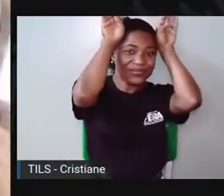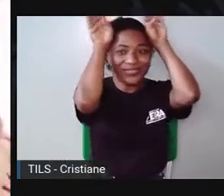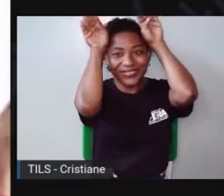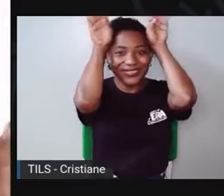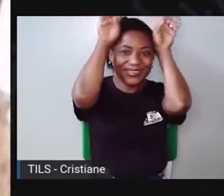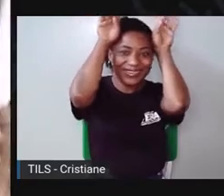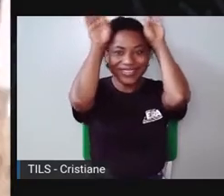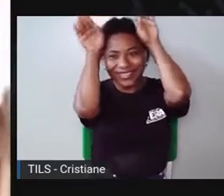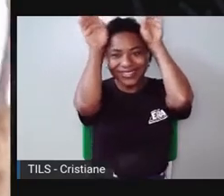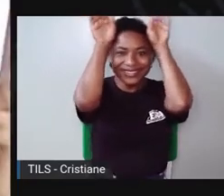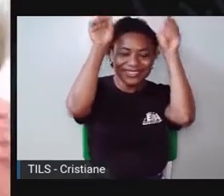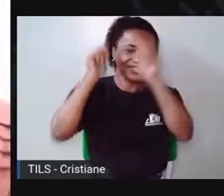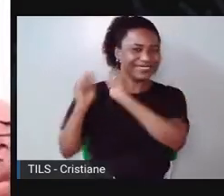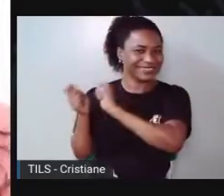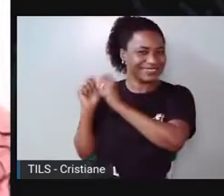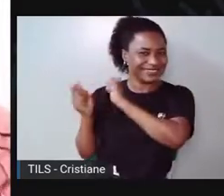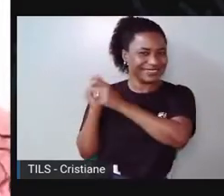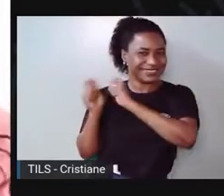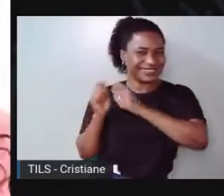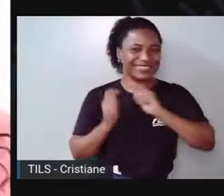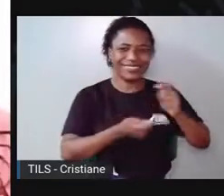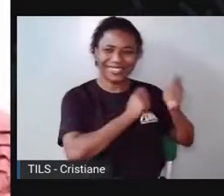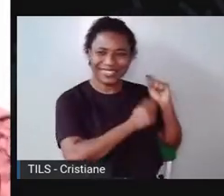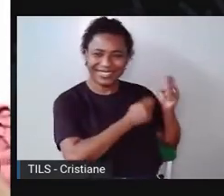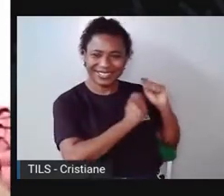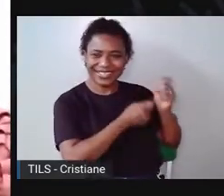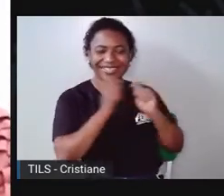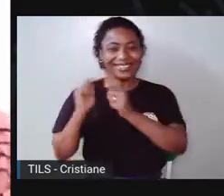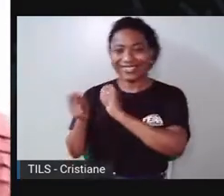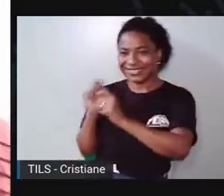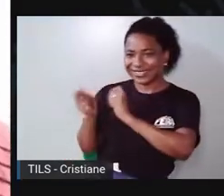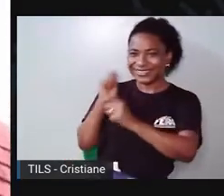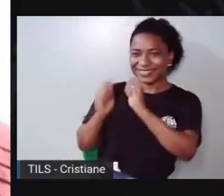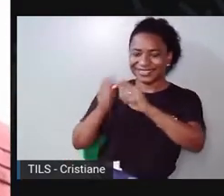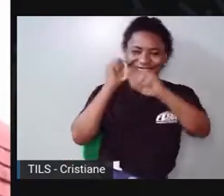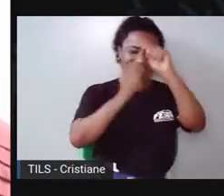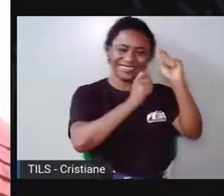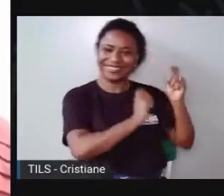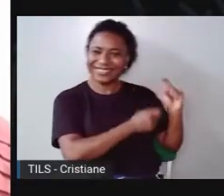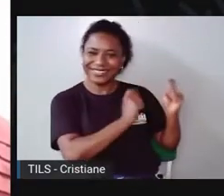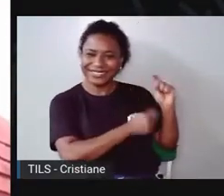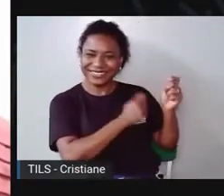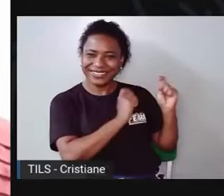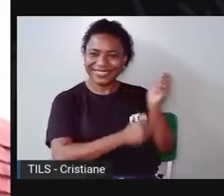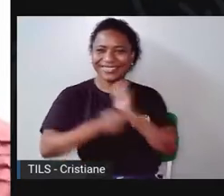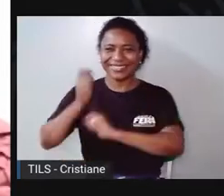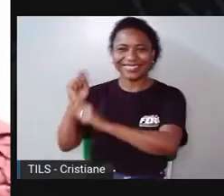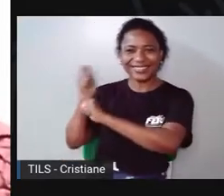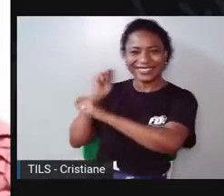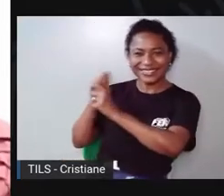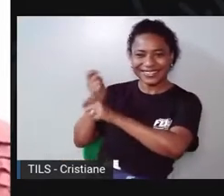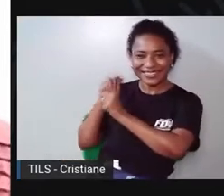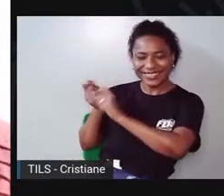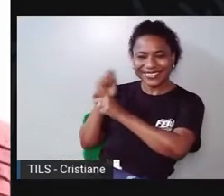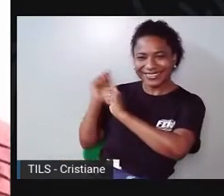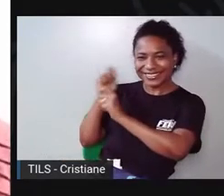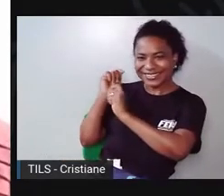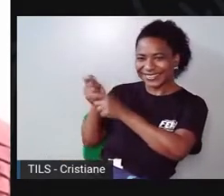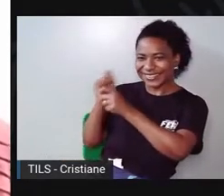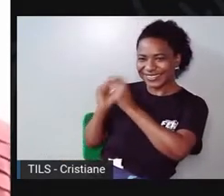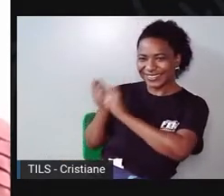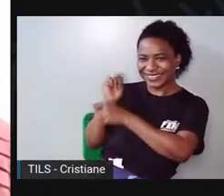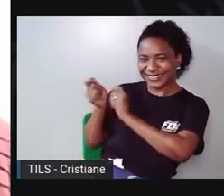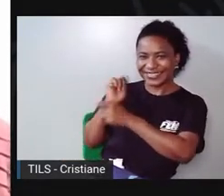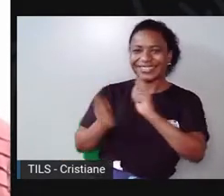tchau, tchau, tchau iê, iê, iê tchau, tchau, iê, iê tchau, tchau, iê,